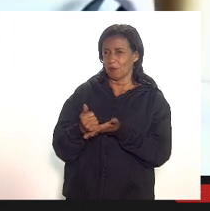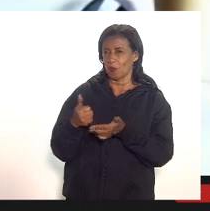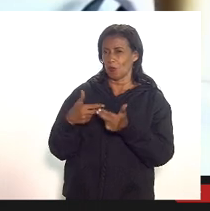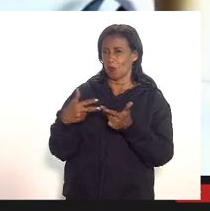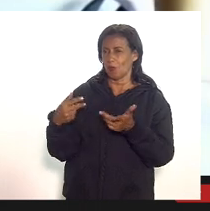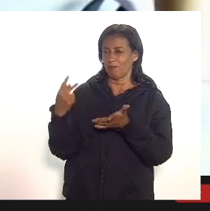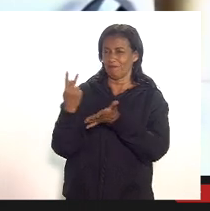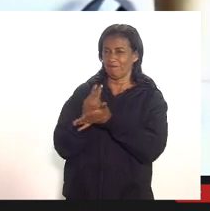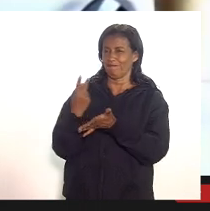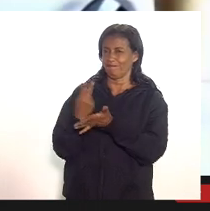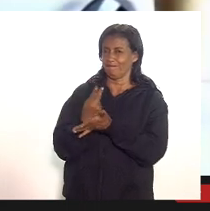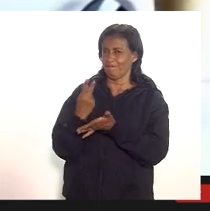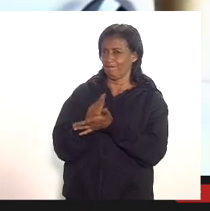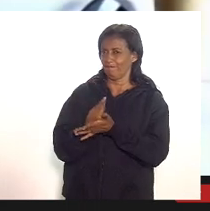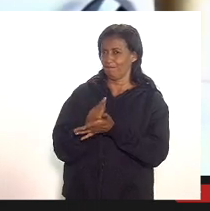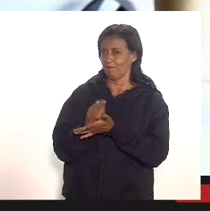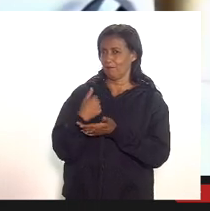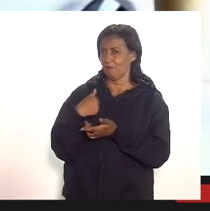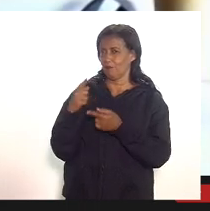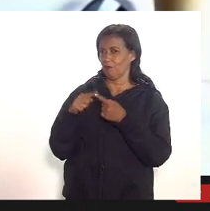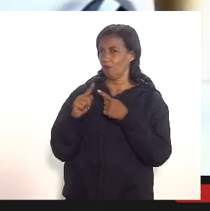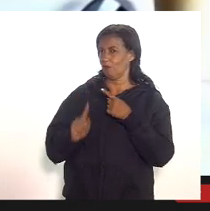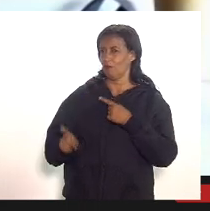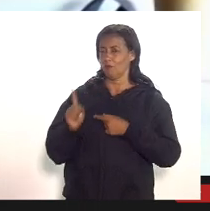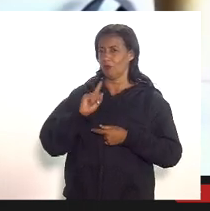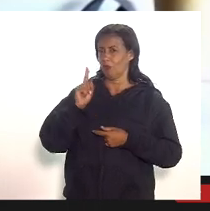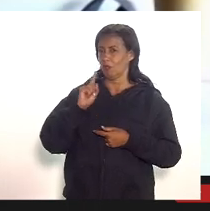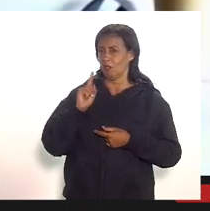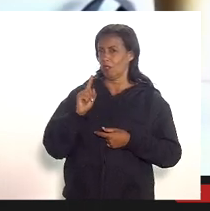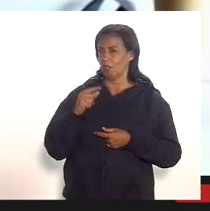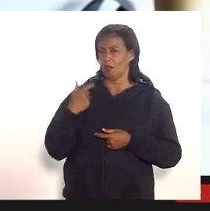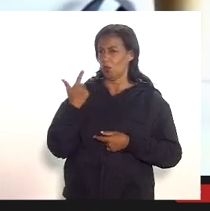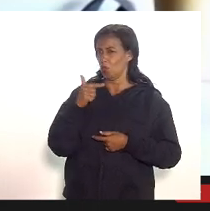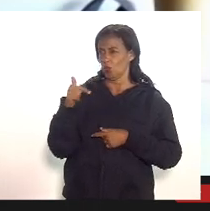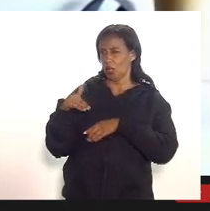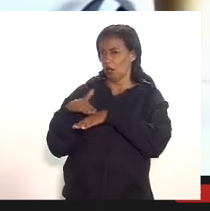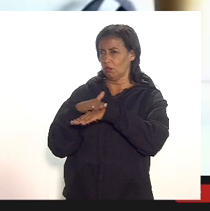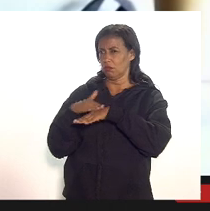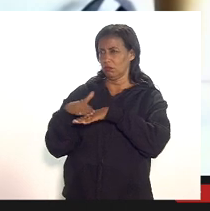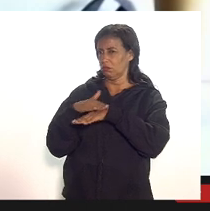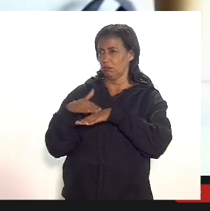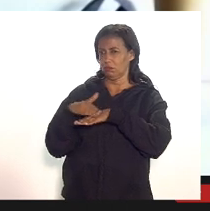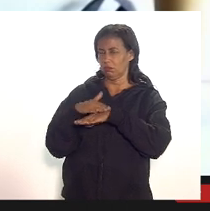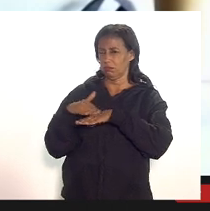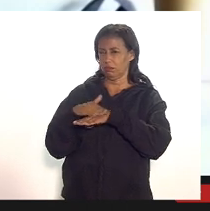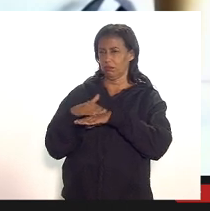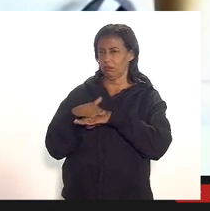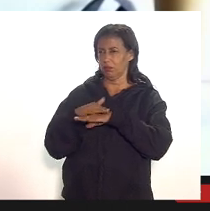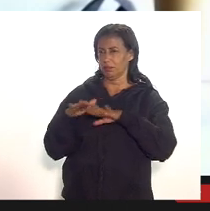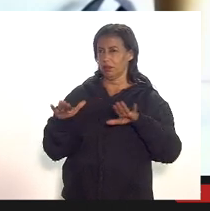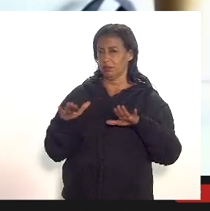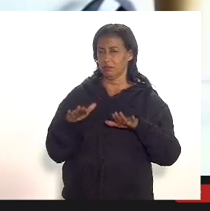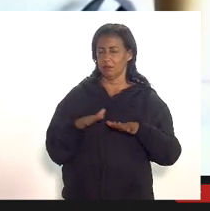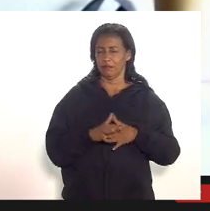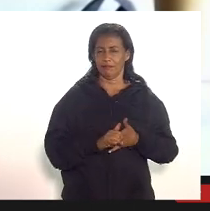não há conciliação sobre isso para isso são tem que